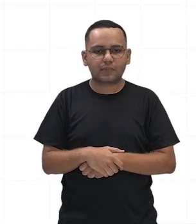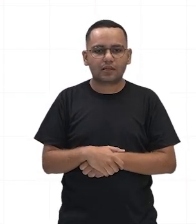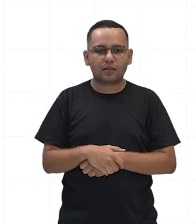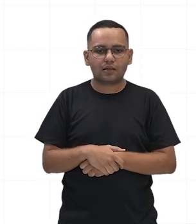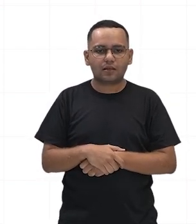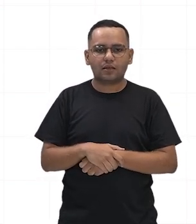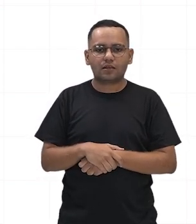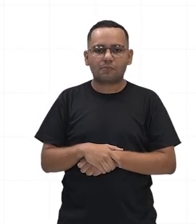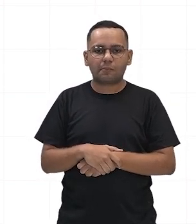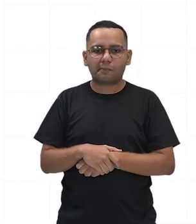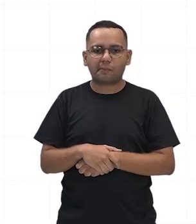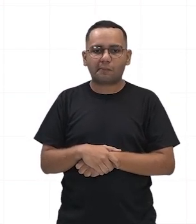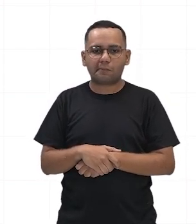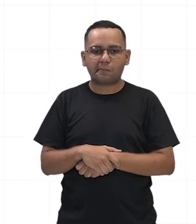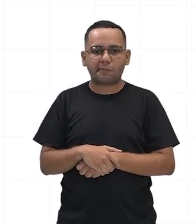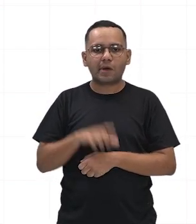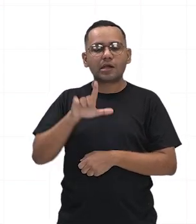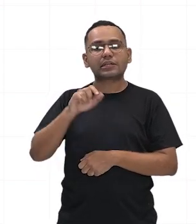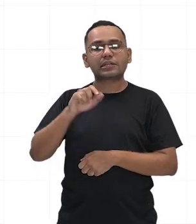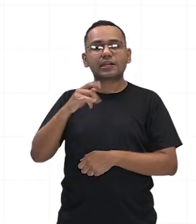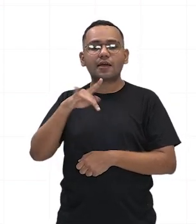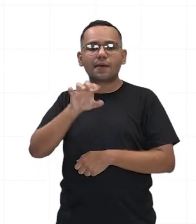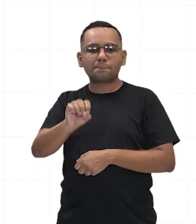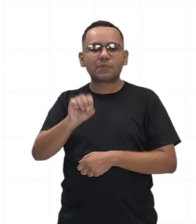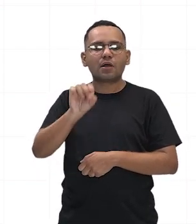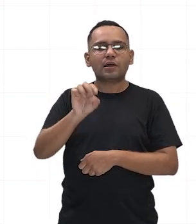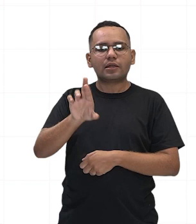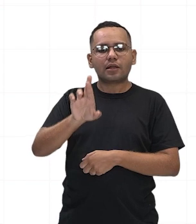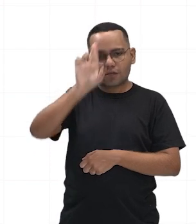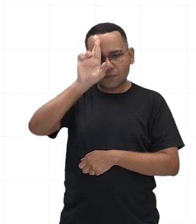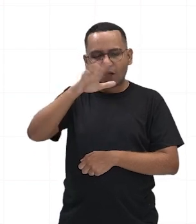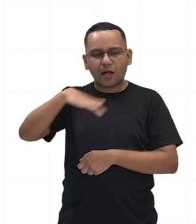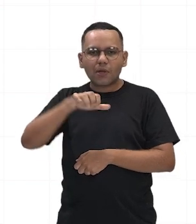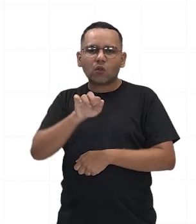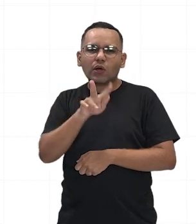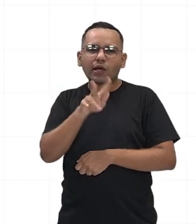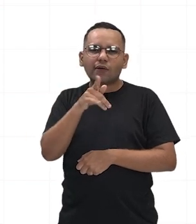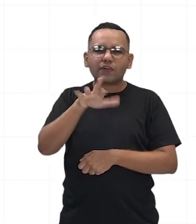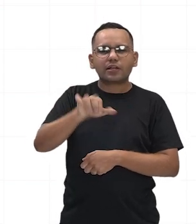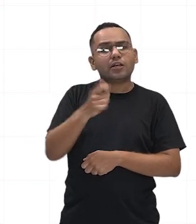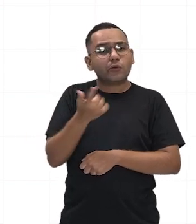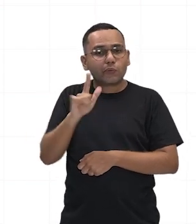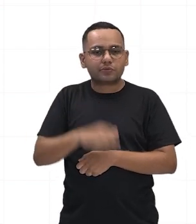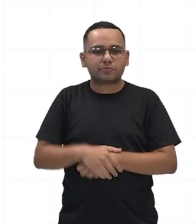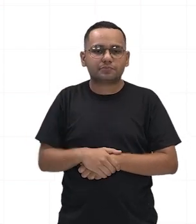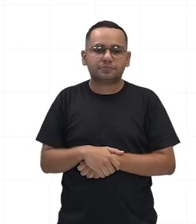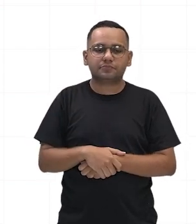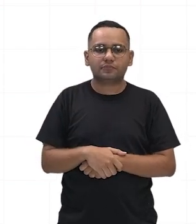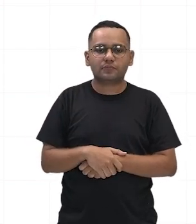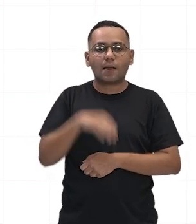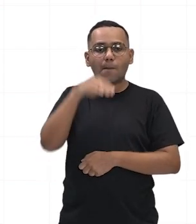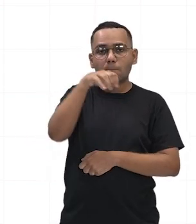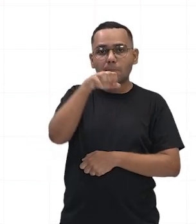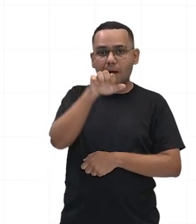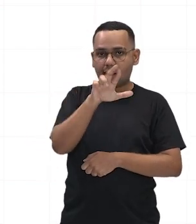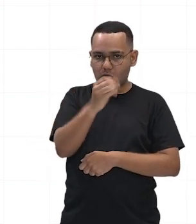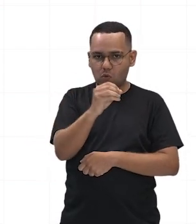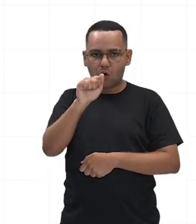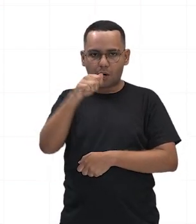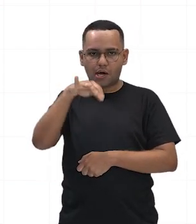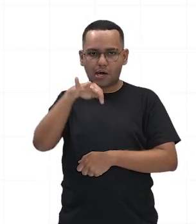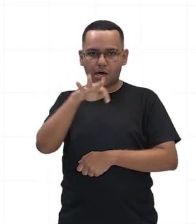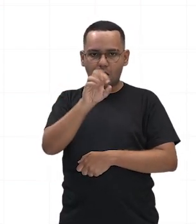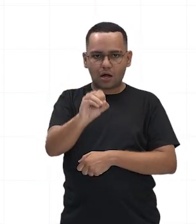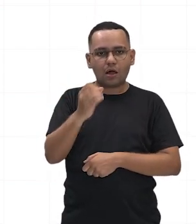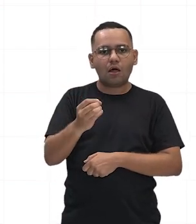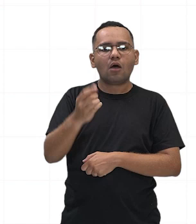Cavaleiros, e Otávio, filho adotivo de Júlio César. Marco Antônio assumiu o controle do Oriente